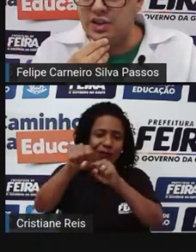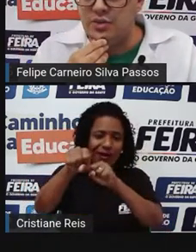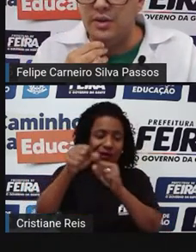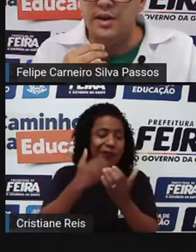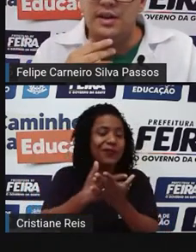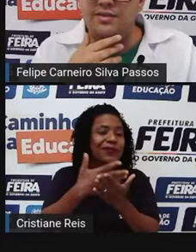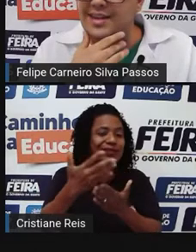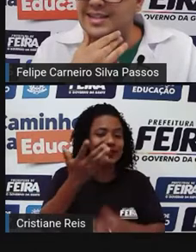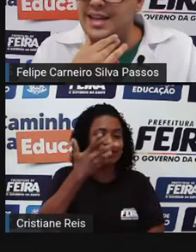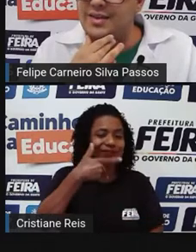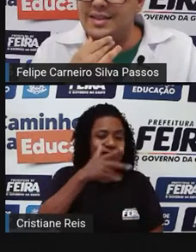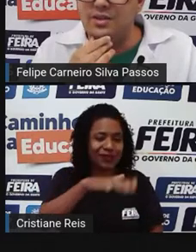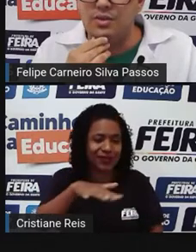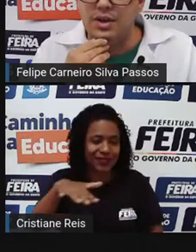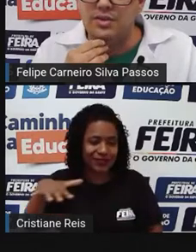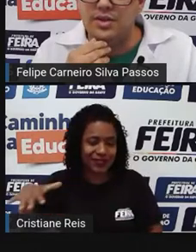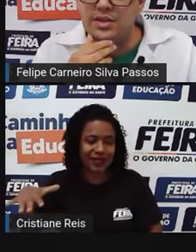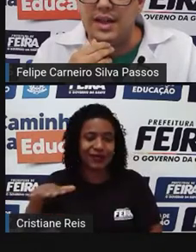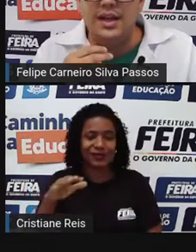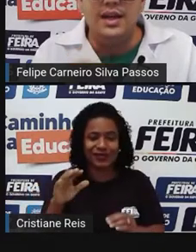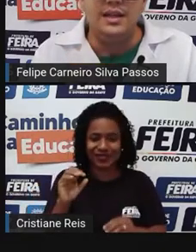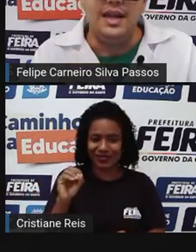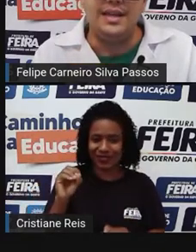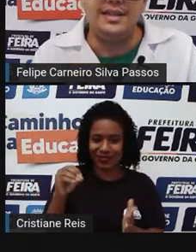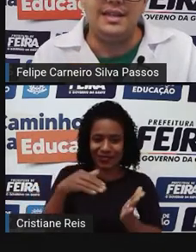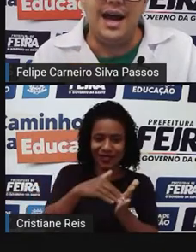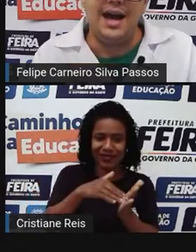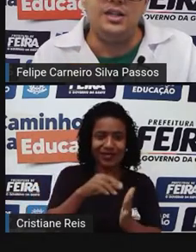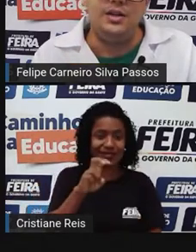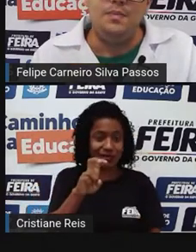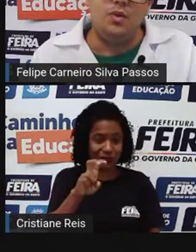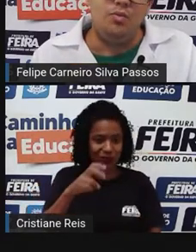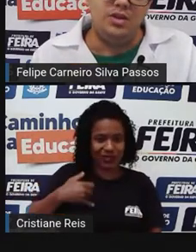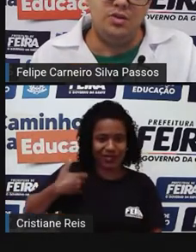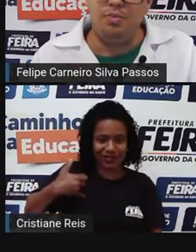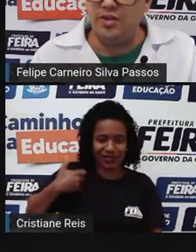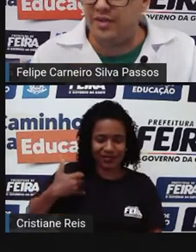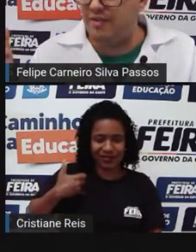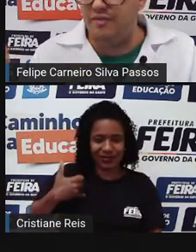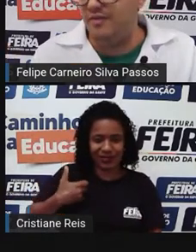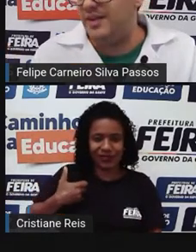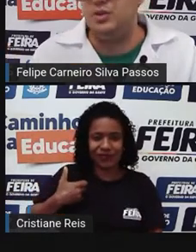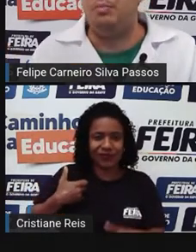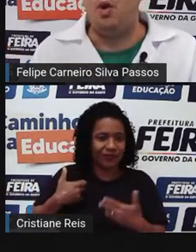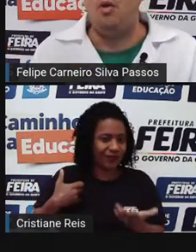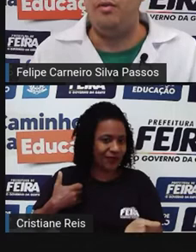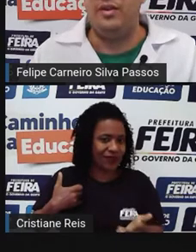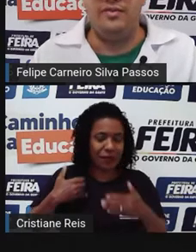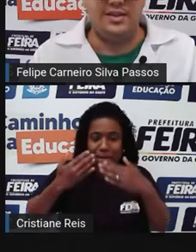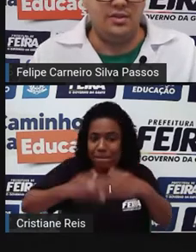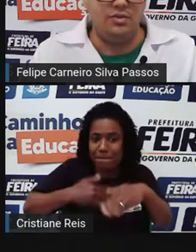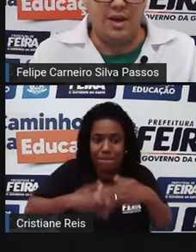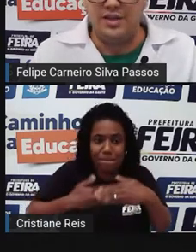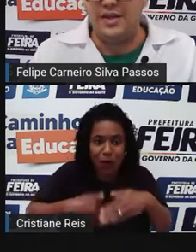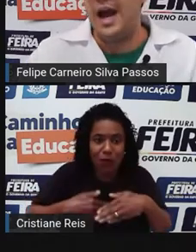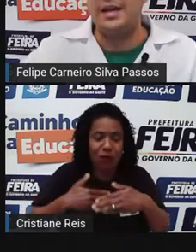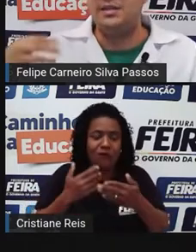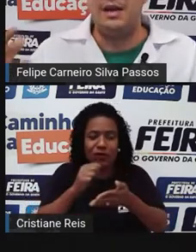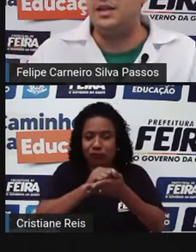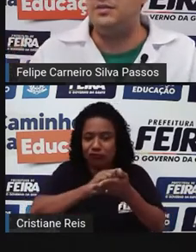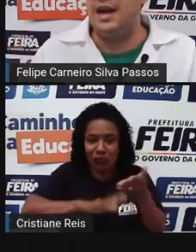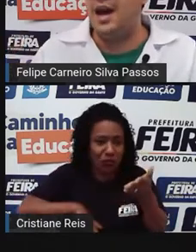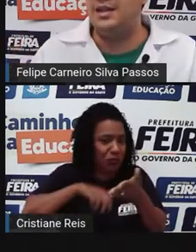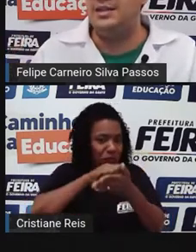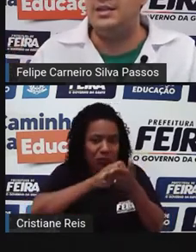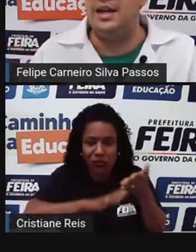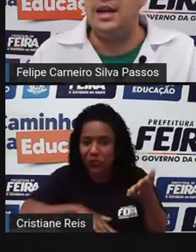infantil, que vai de zero a cinco anos, né? Nessa idade, o menino não pode ficar fazendo prova, fazendo atividades e